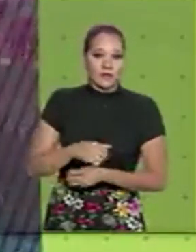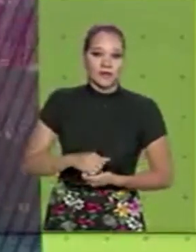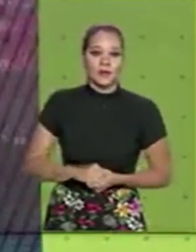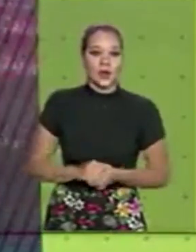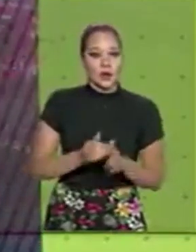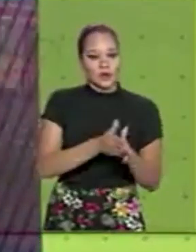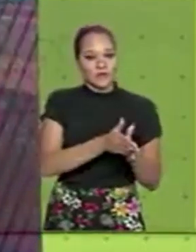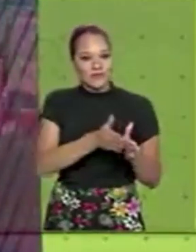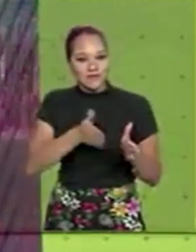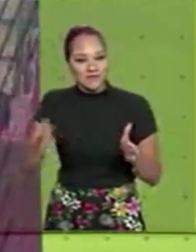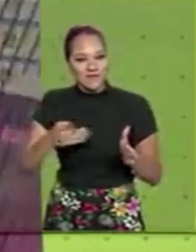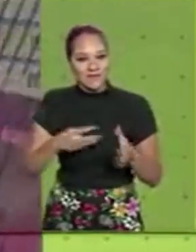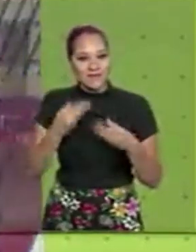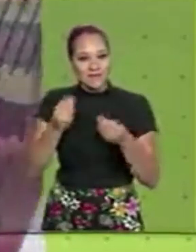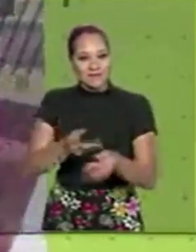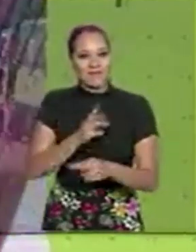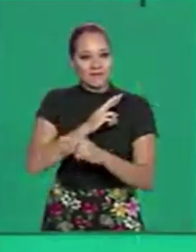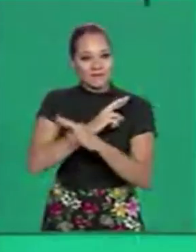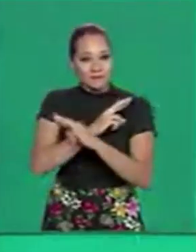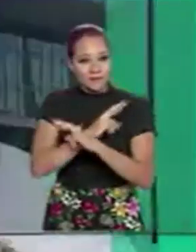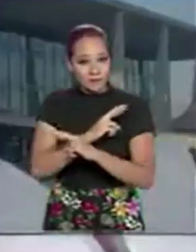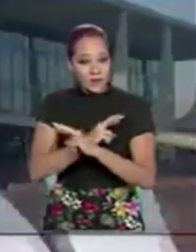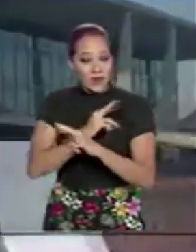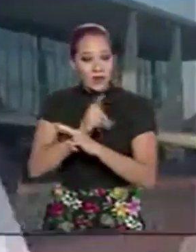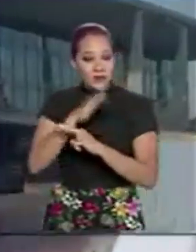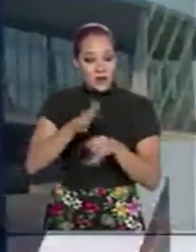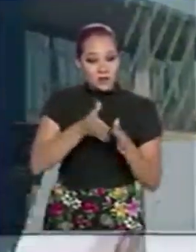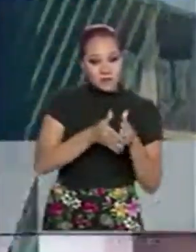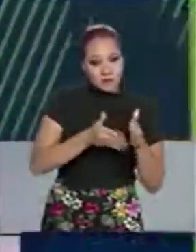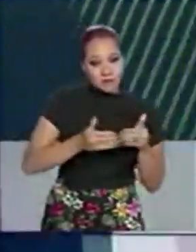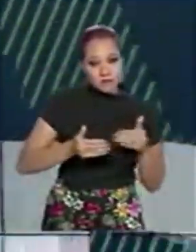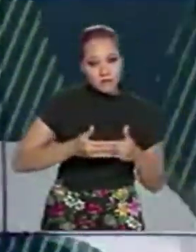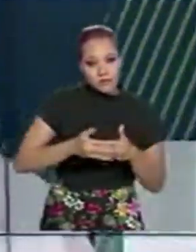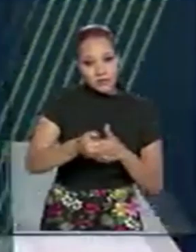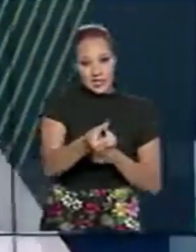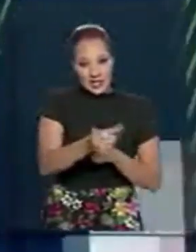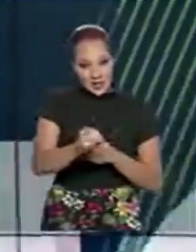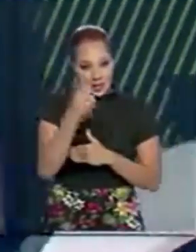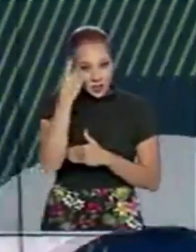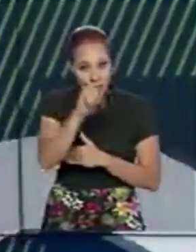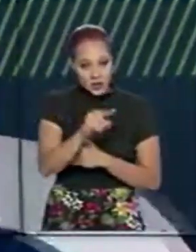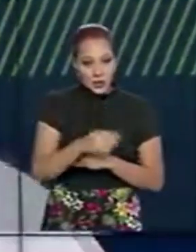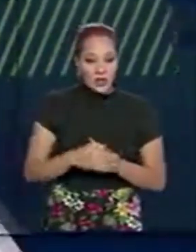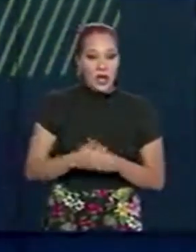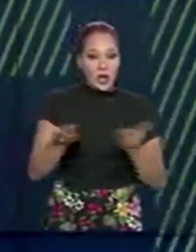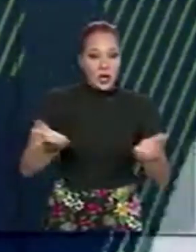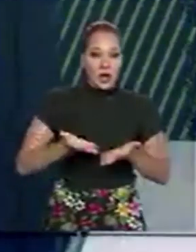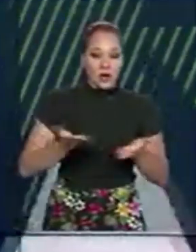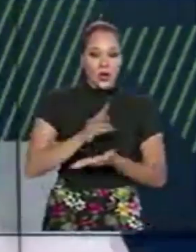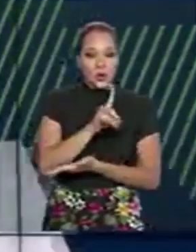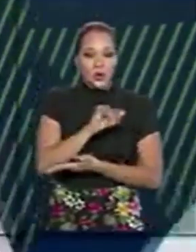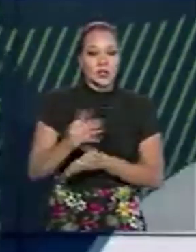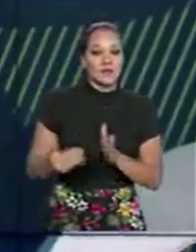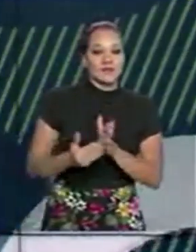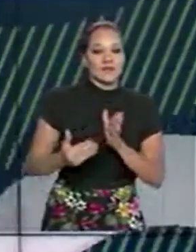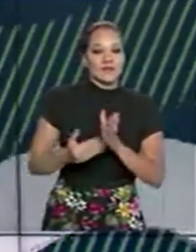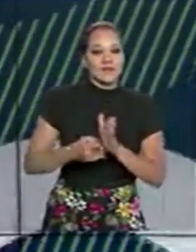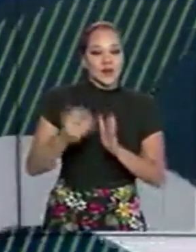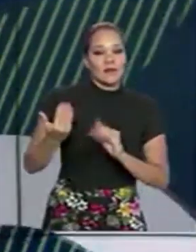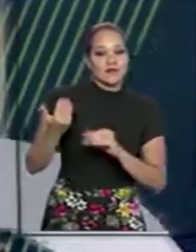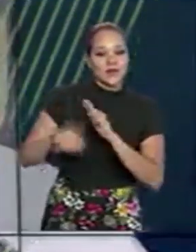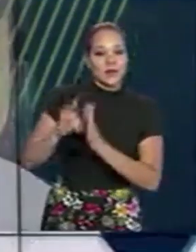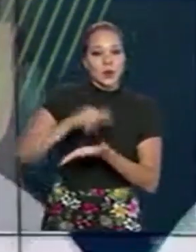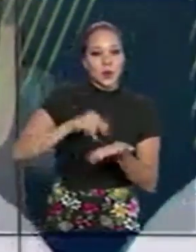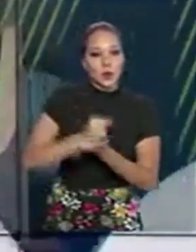O prazo para entregar a declaração do Imposto de Renda foi prorrogado por 60 dias. Agora, a data limite para enviar o